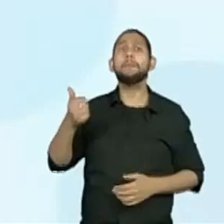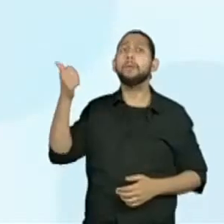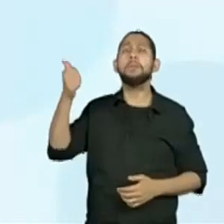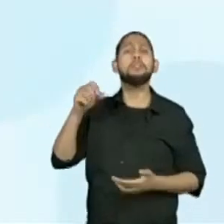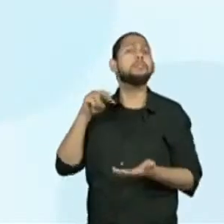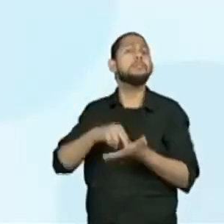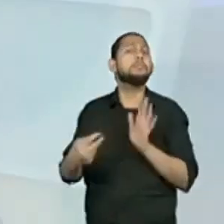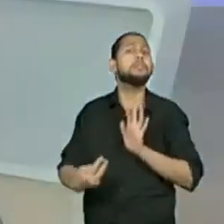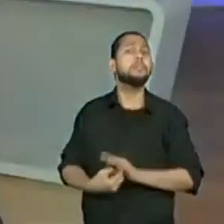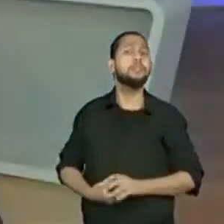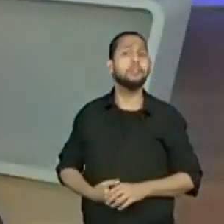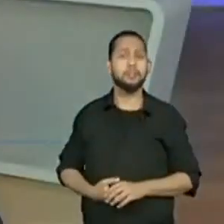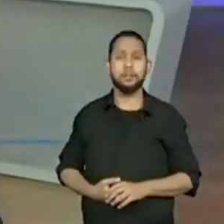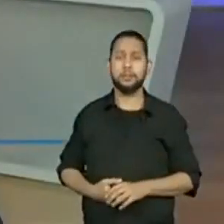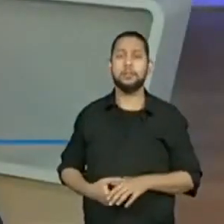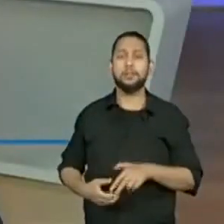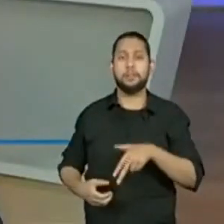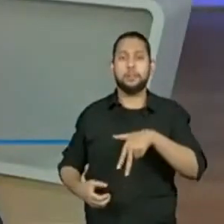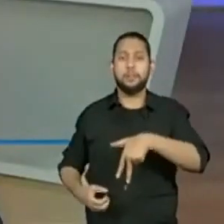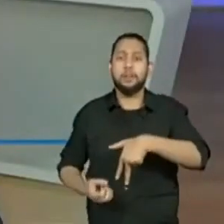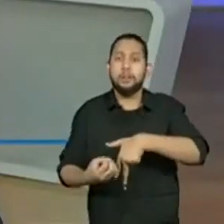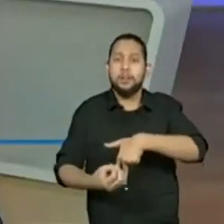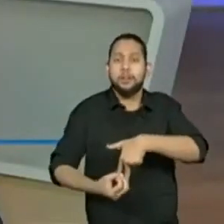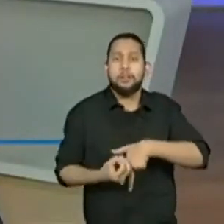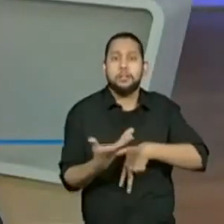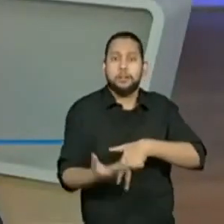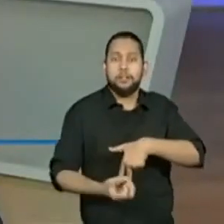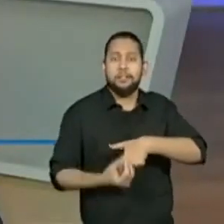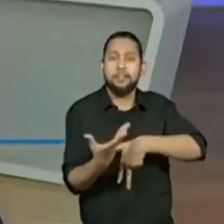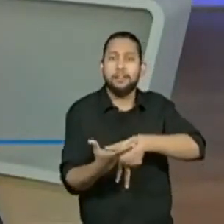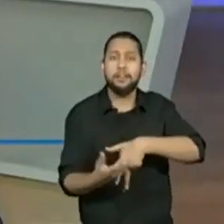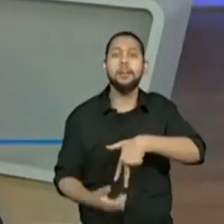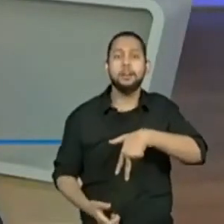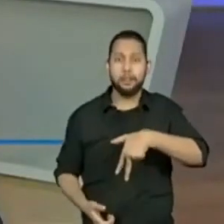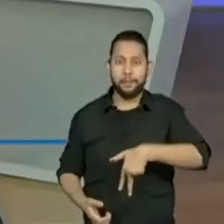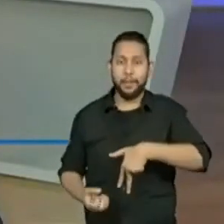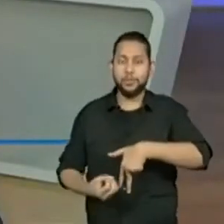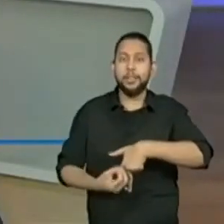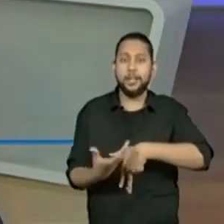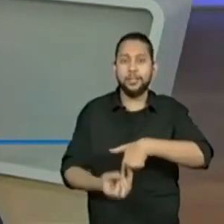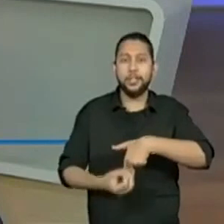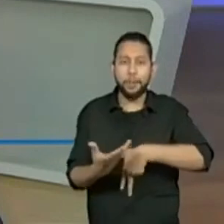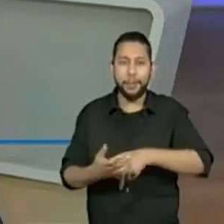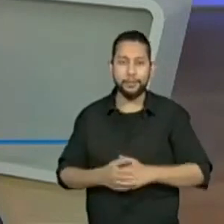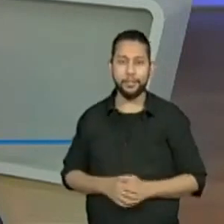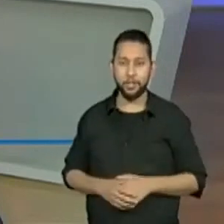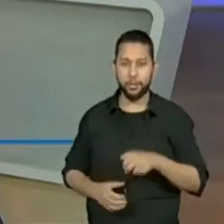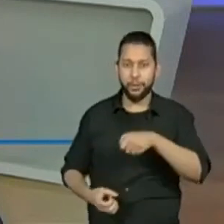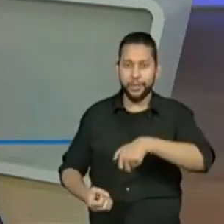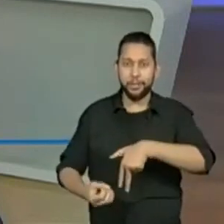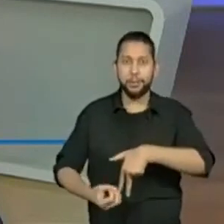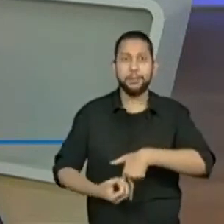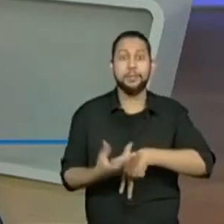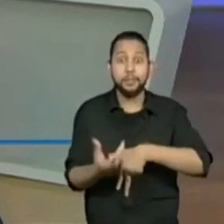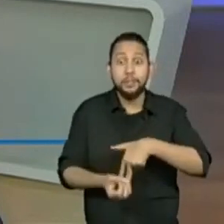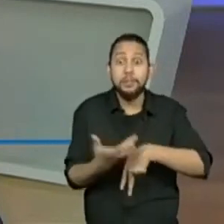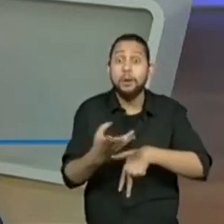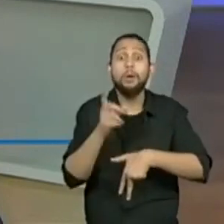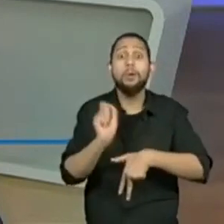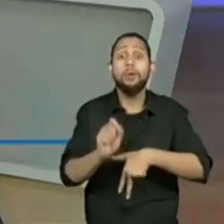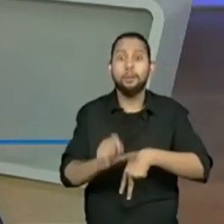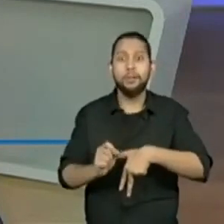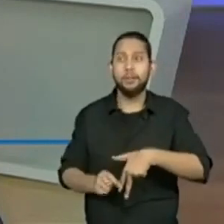É fácil os professores colocarem, mas eu quero ver dos alunos. Quero ver a minha galerinha, né, gente? Cadê vocês colocando lá?